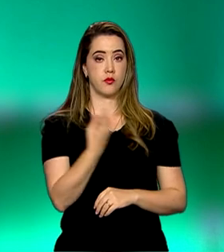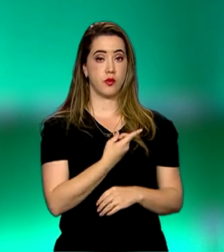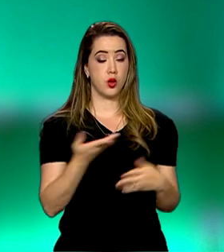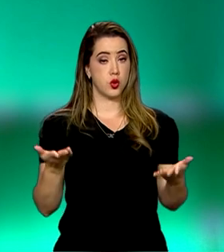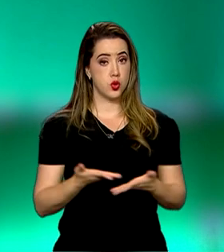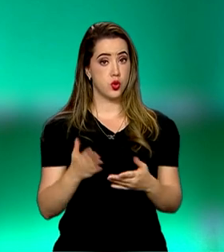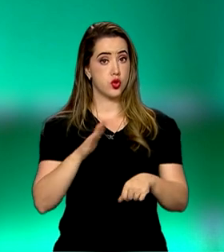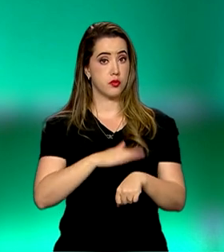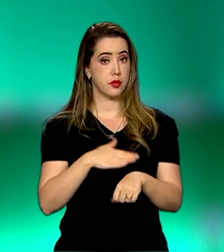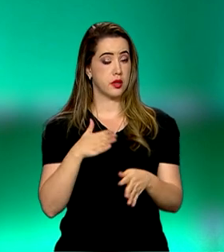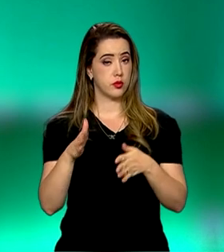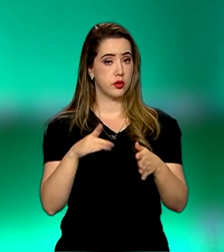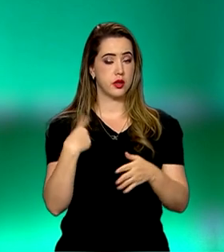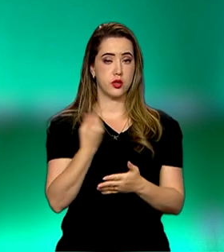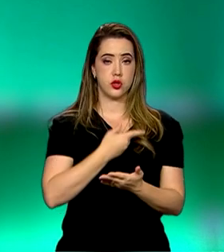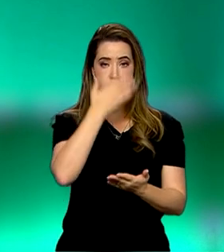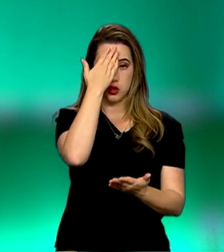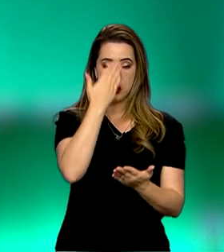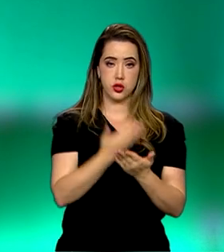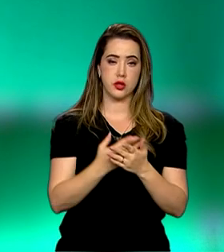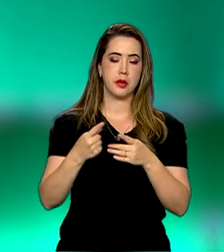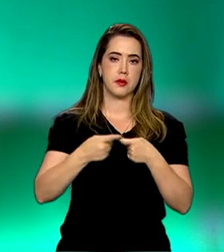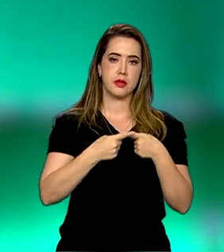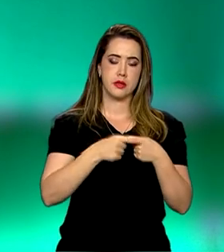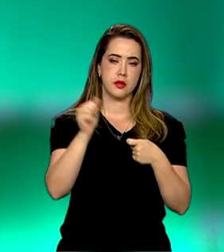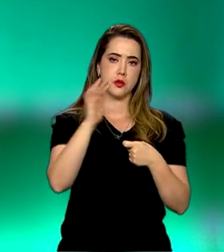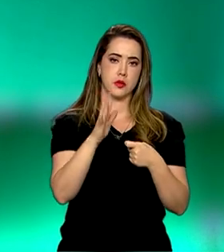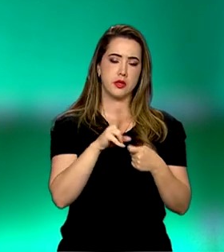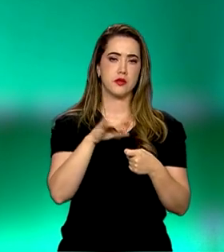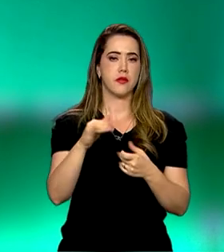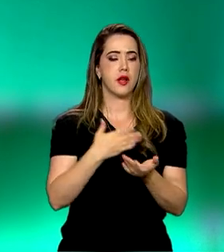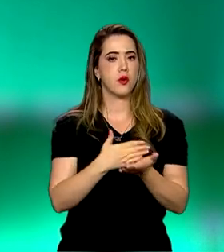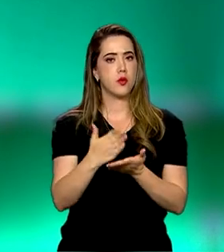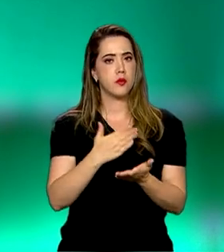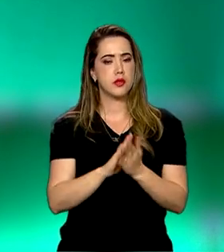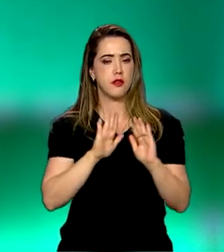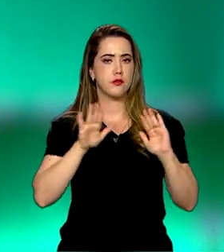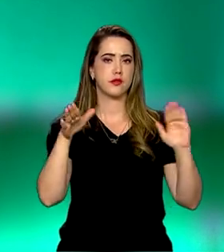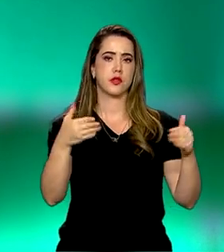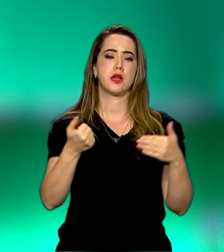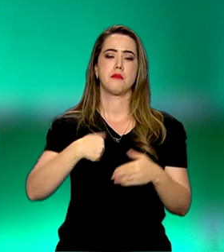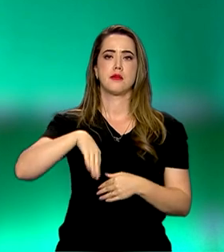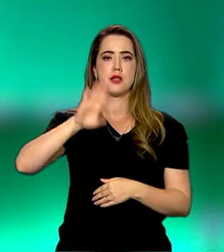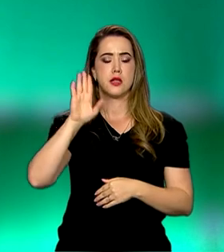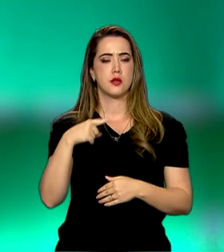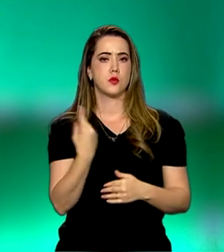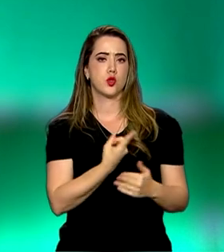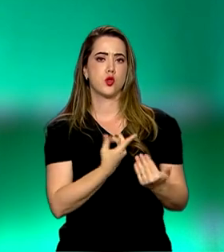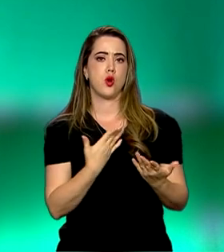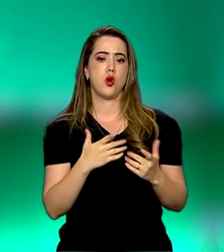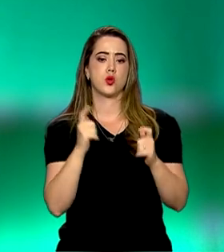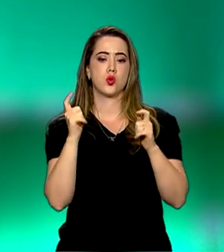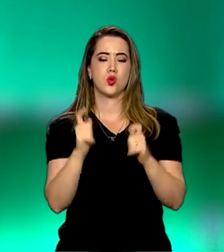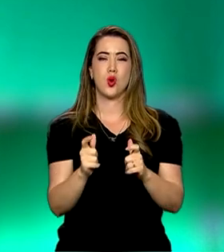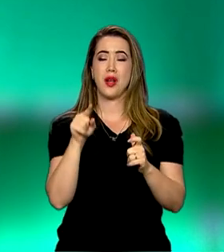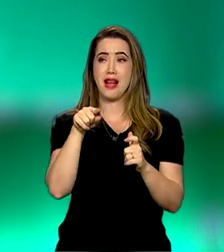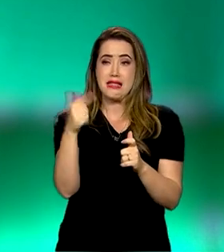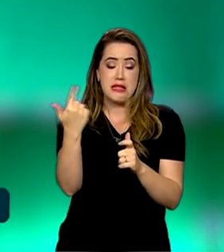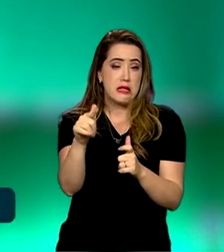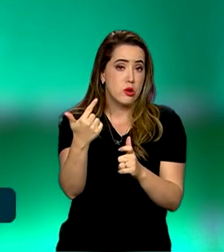em que a medicina brasileira começará a se voltar mais para esses nossos grandes vazios